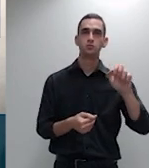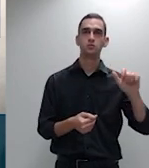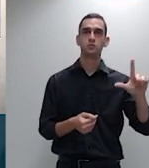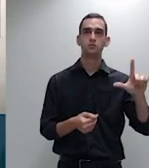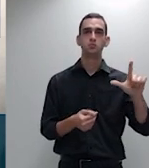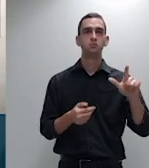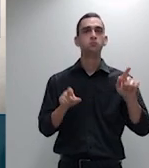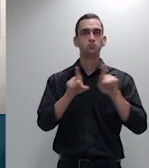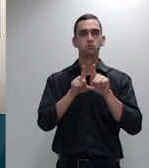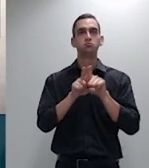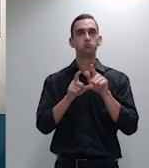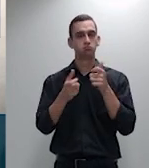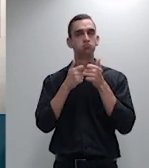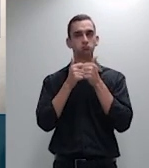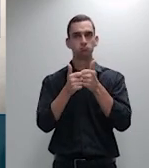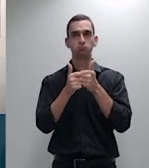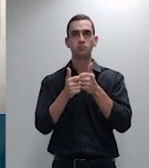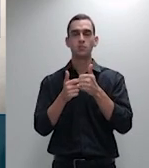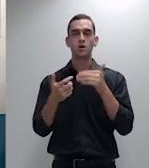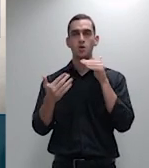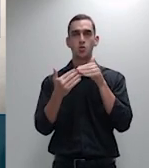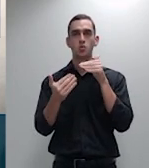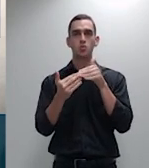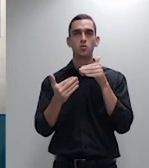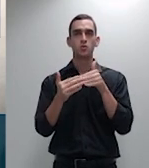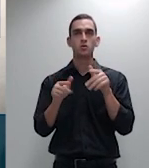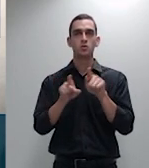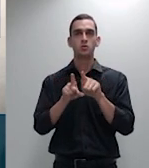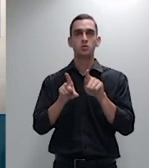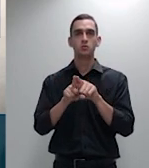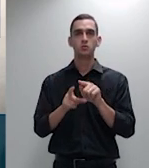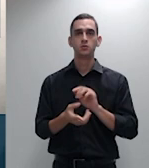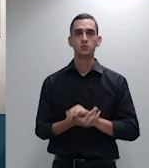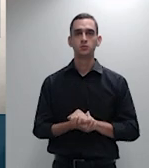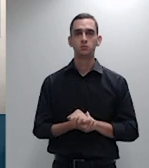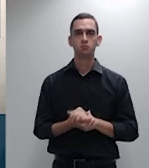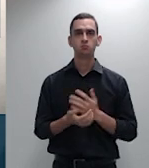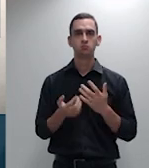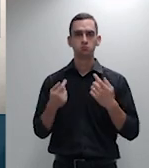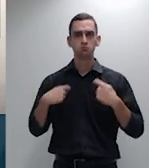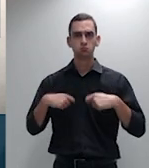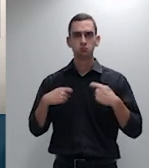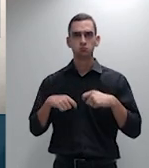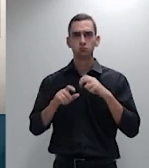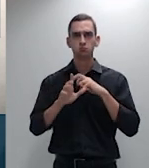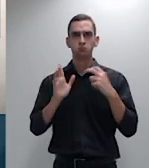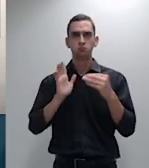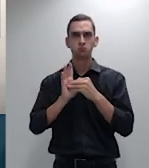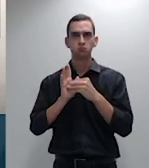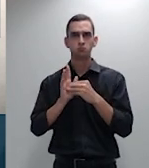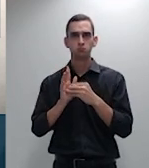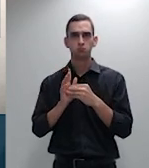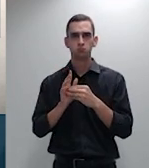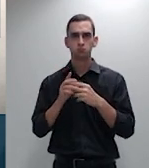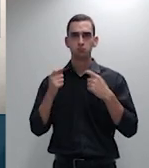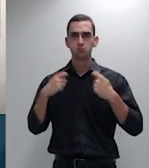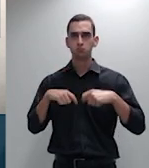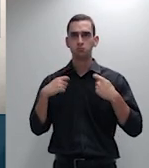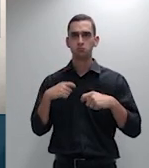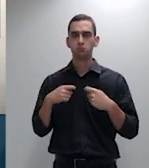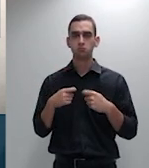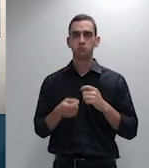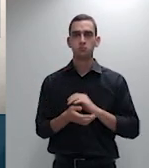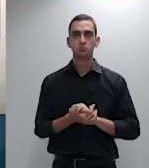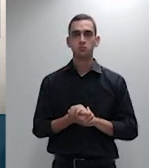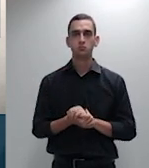entendi que você ia ali a emetro então vou lá a legitimidade para figurar no polo passivo da ação recisória de todos os sujeitos que